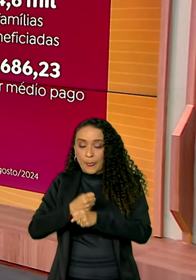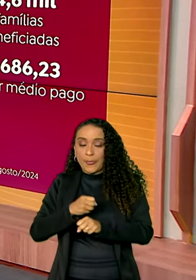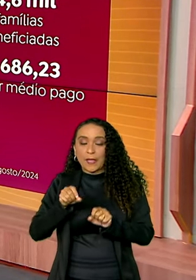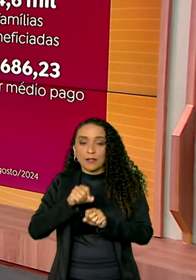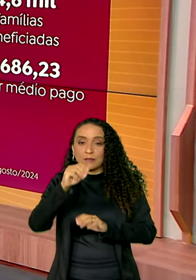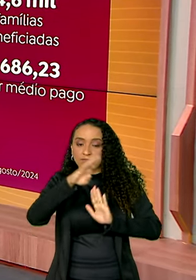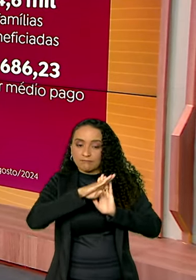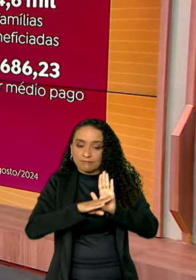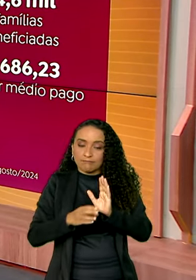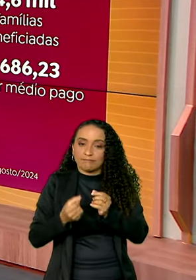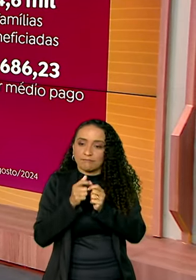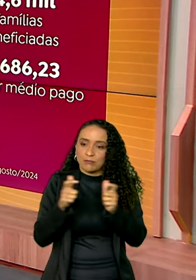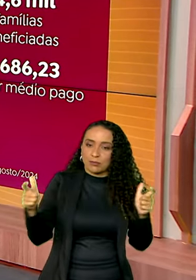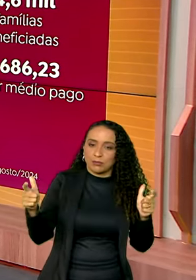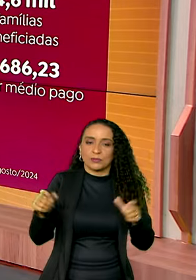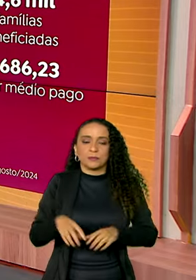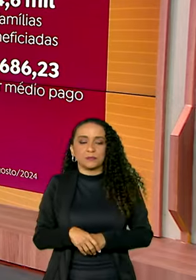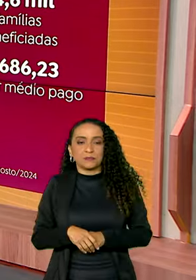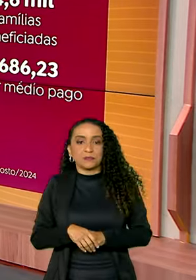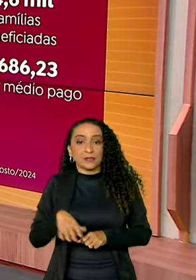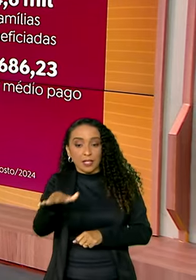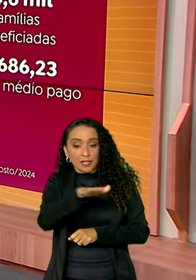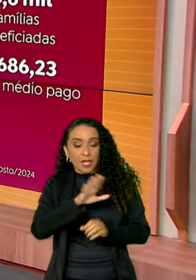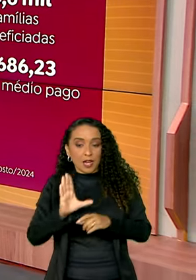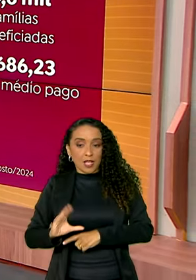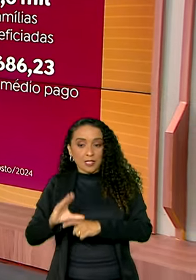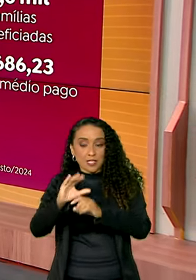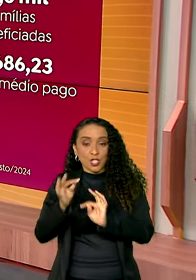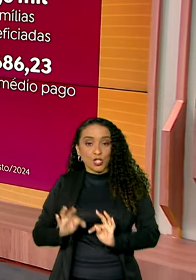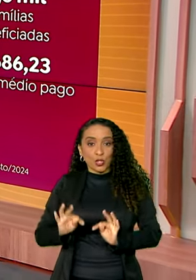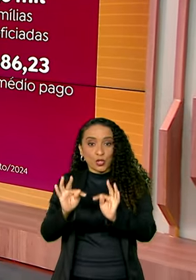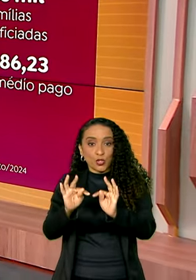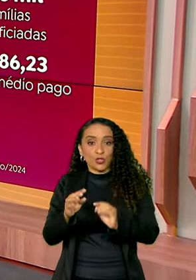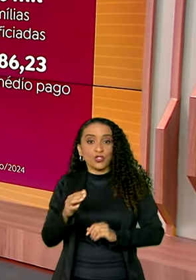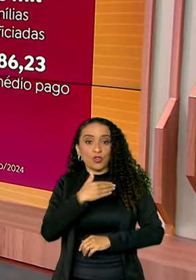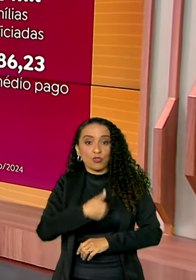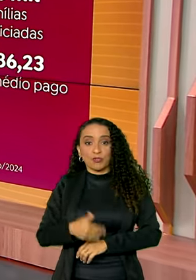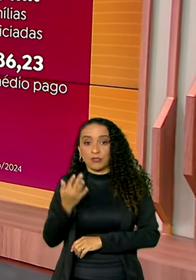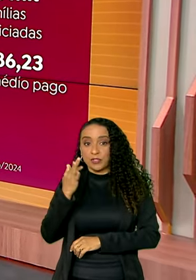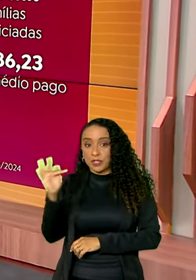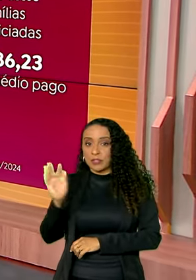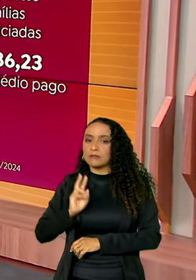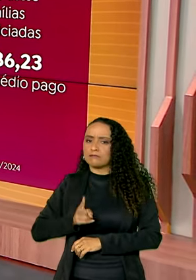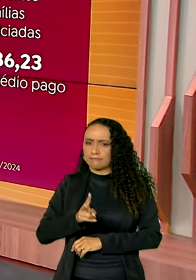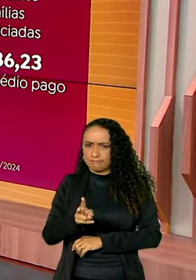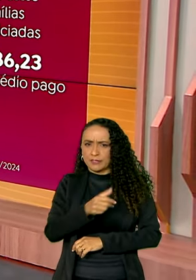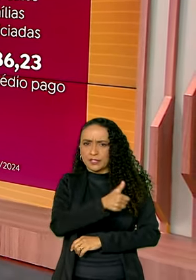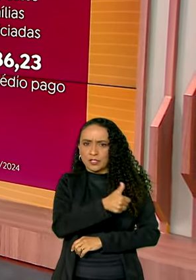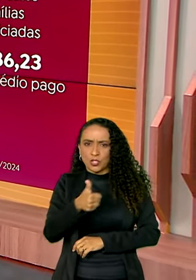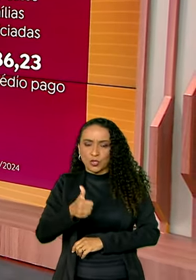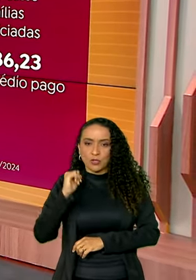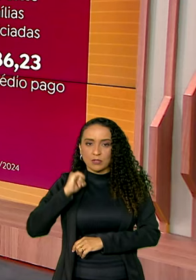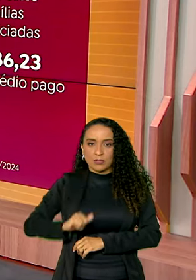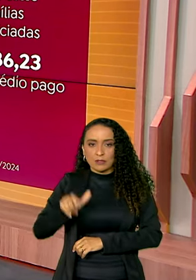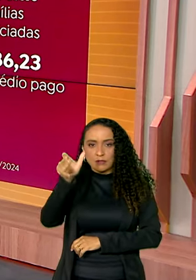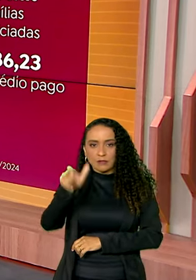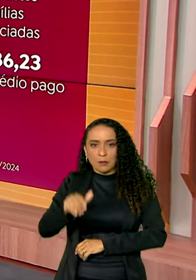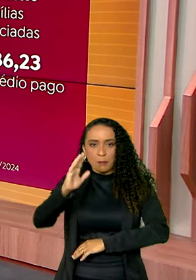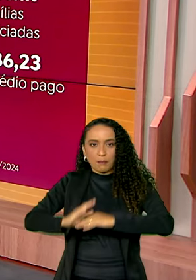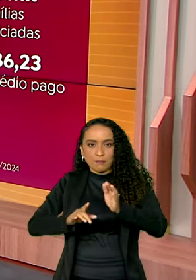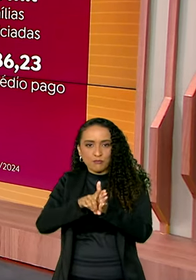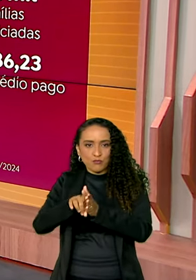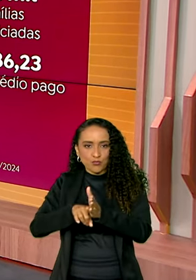quando o programa foi ampliado. Já na área de ciência e tecnologia, o governo federal mantém 111 bolsistas,